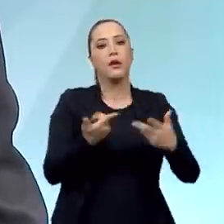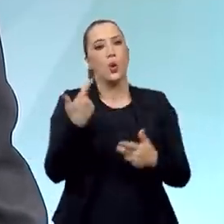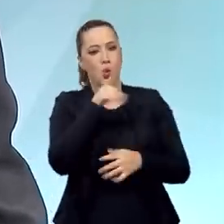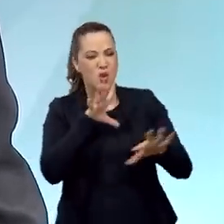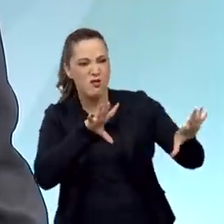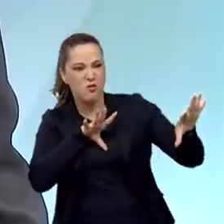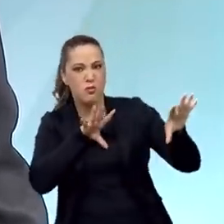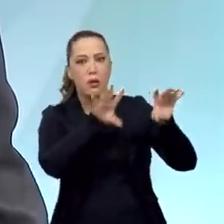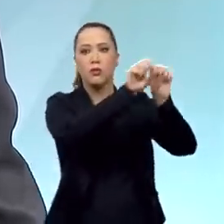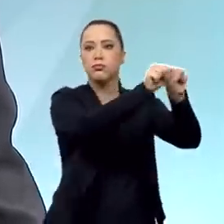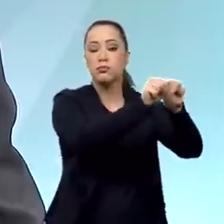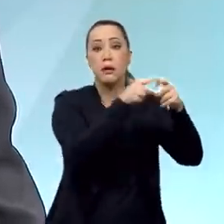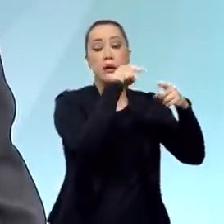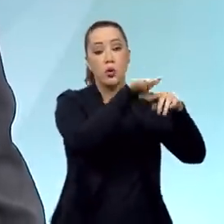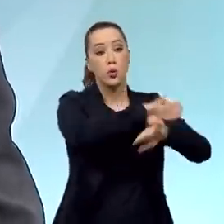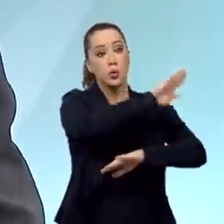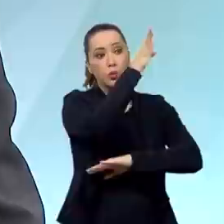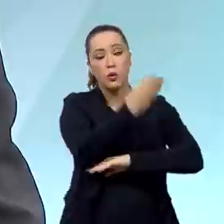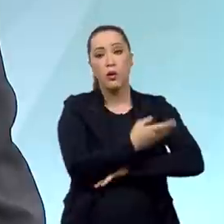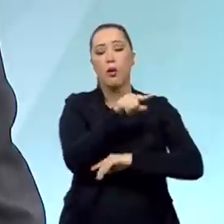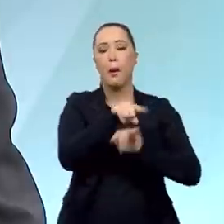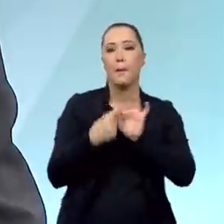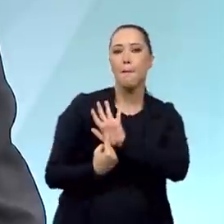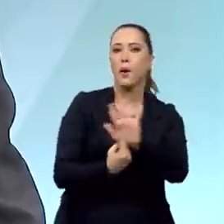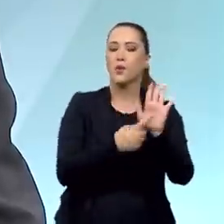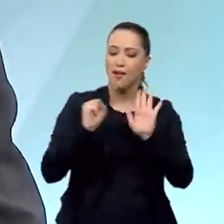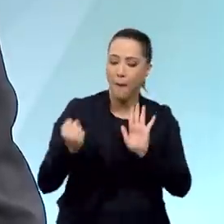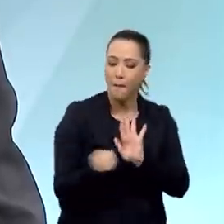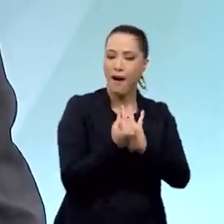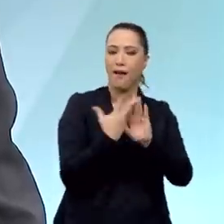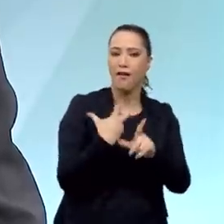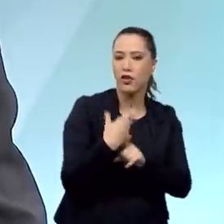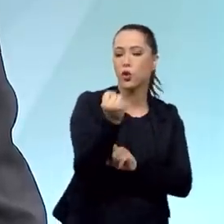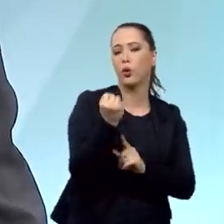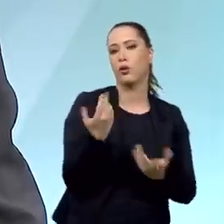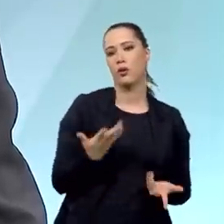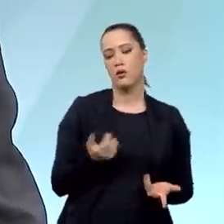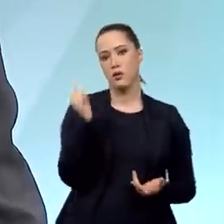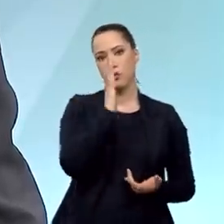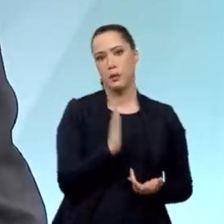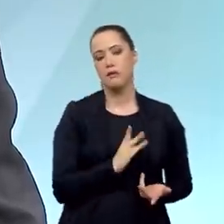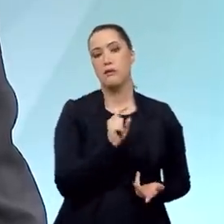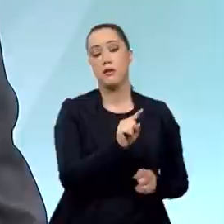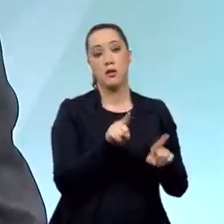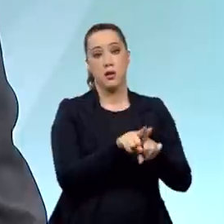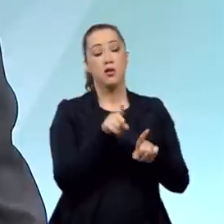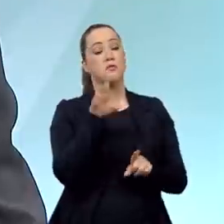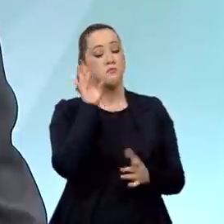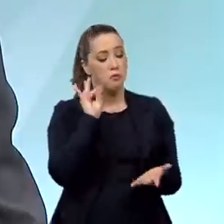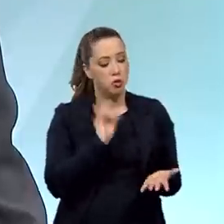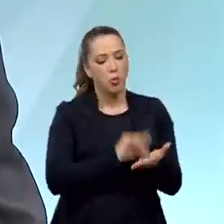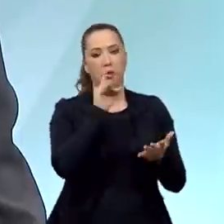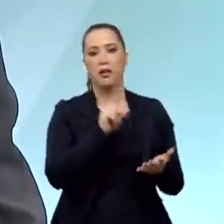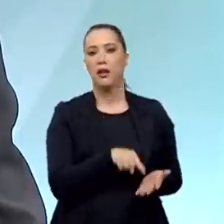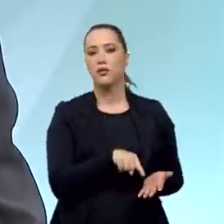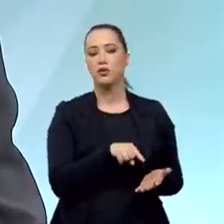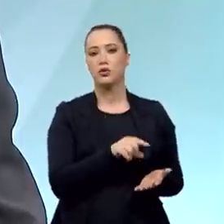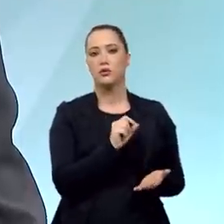1ª Divisão de Infantaria Expedicionária, ela marcou uma conquista veramente